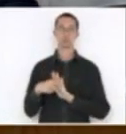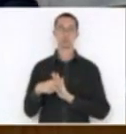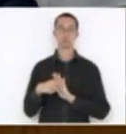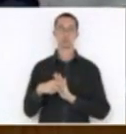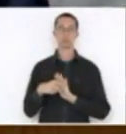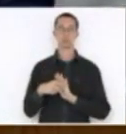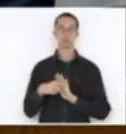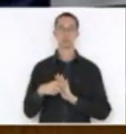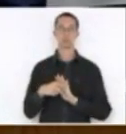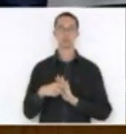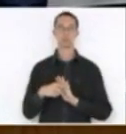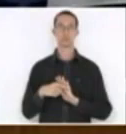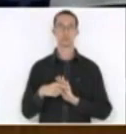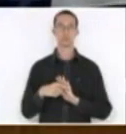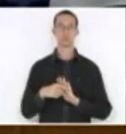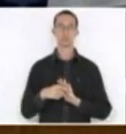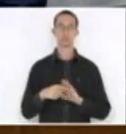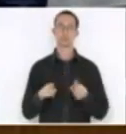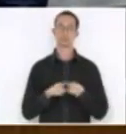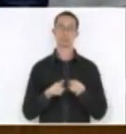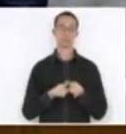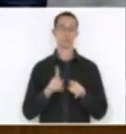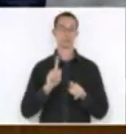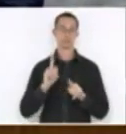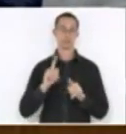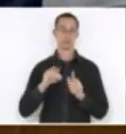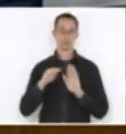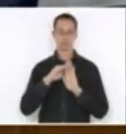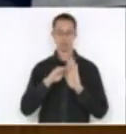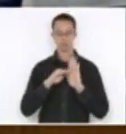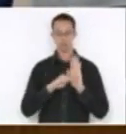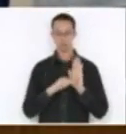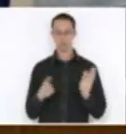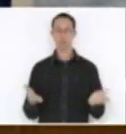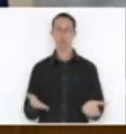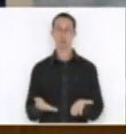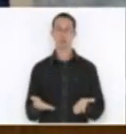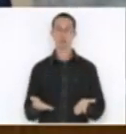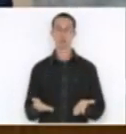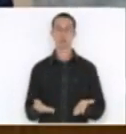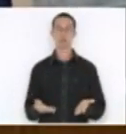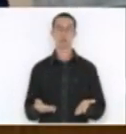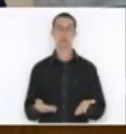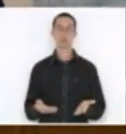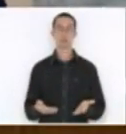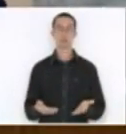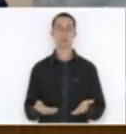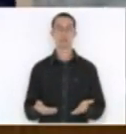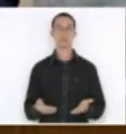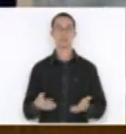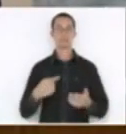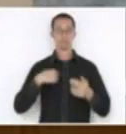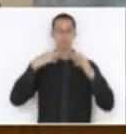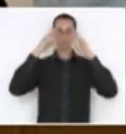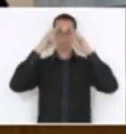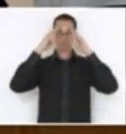que também não estava pautada para o dia de hoje. E com todo o respeito, mas